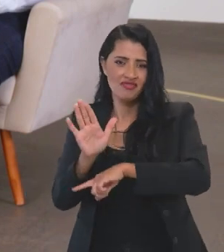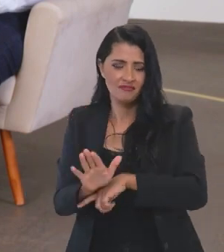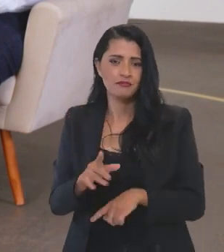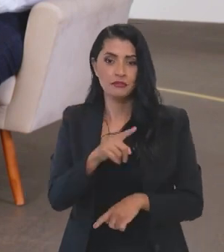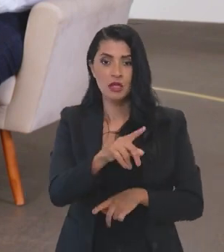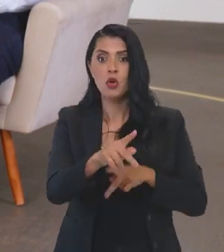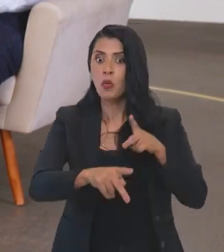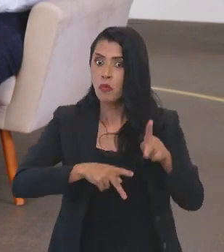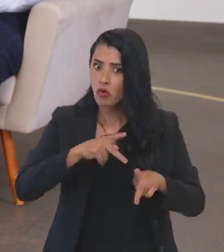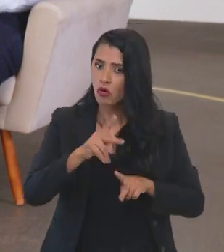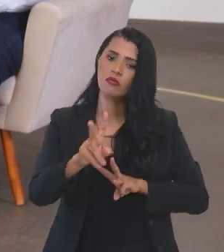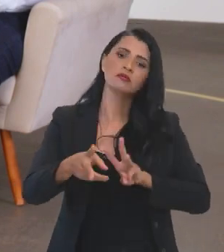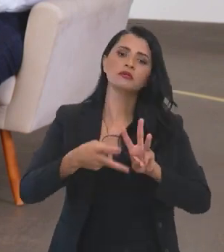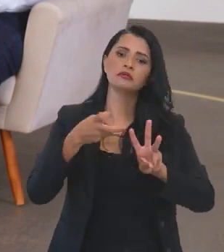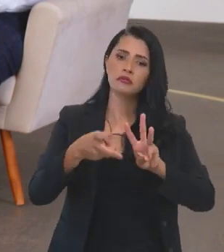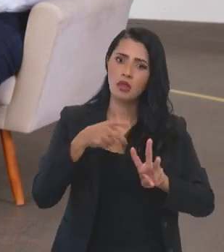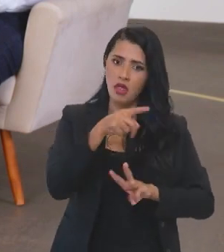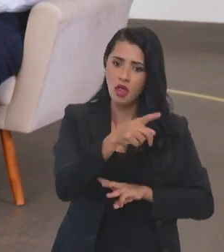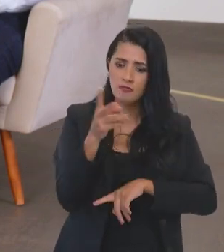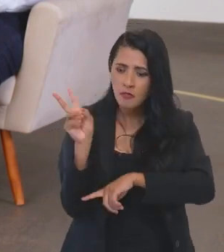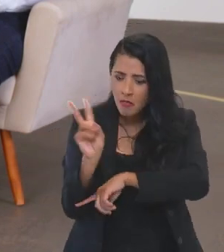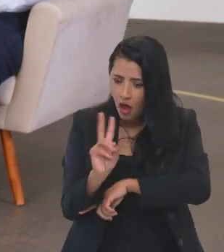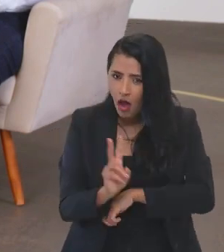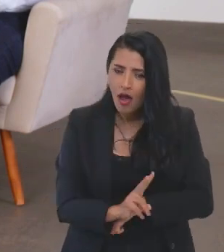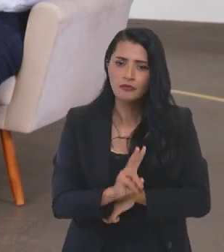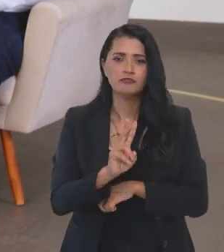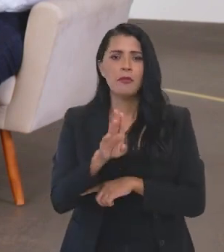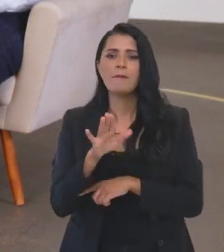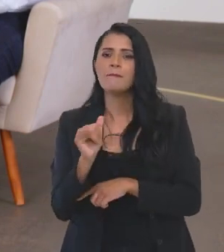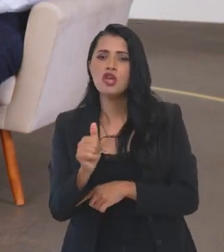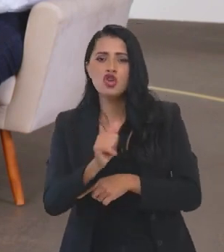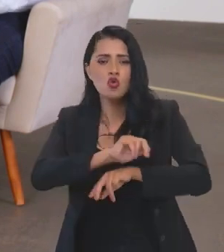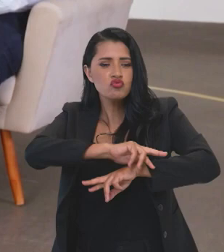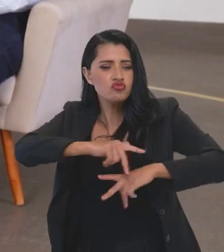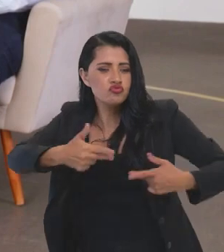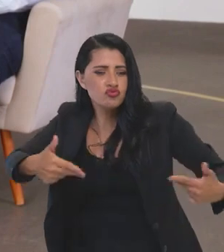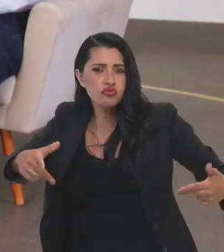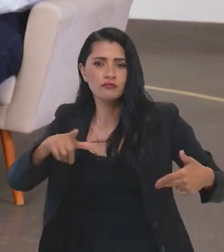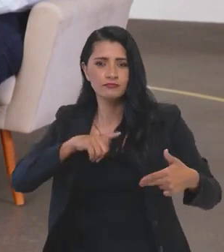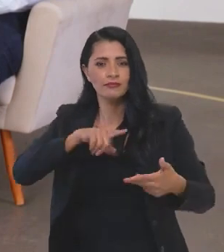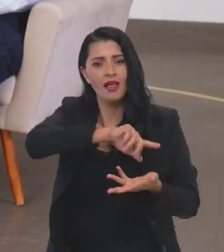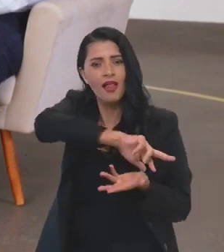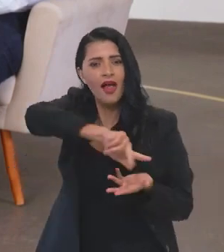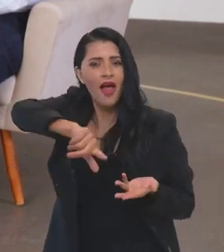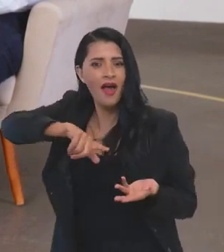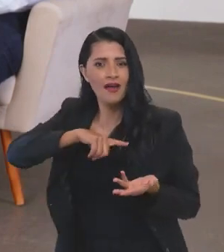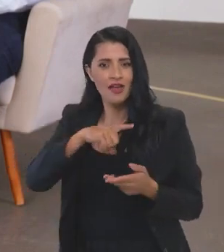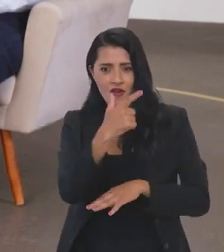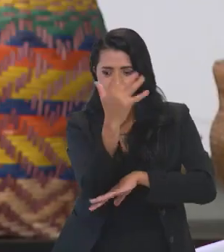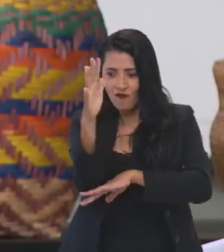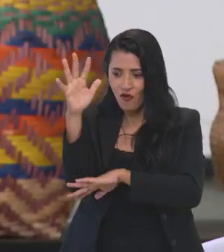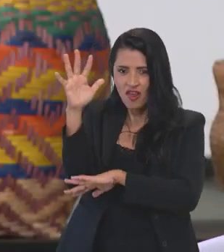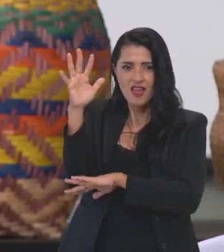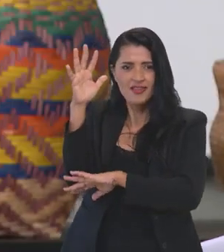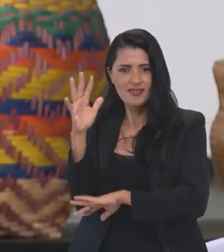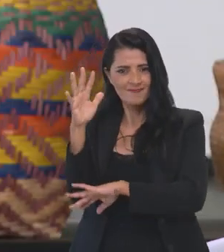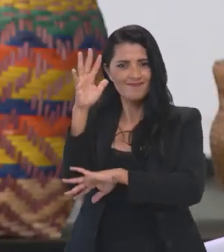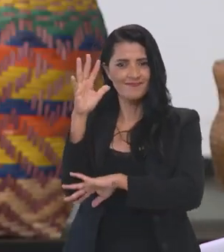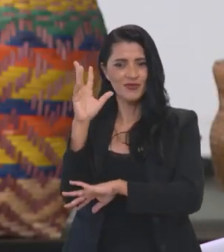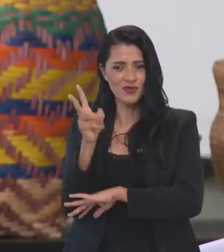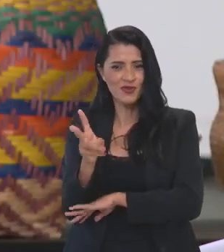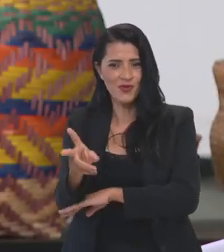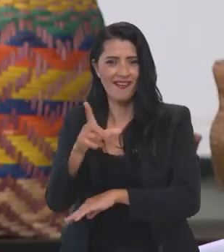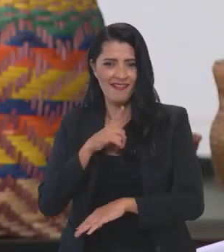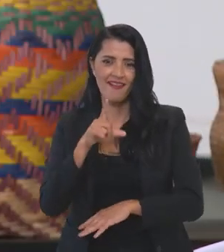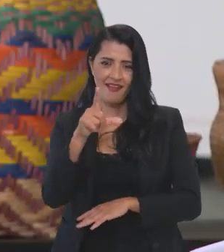Os que os povos indígenas conservam de biodiversidade, de floresta em pé, têm